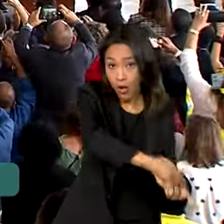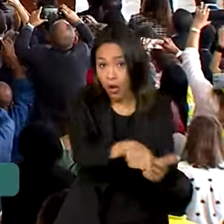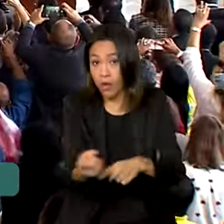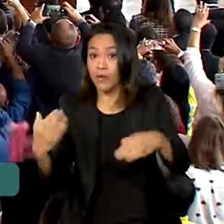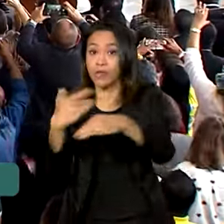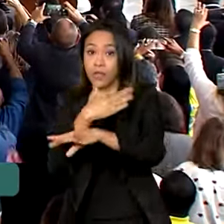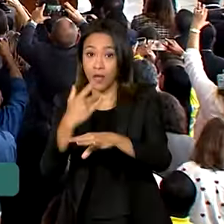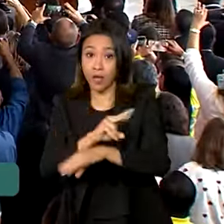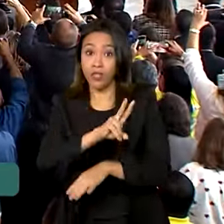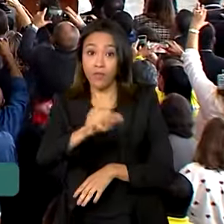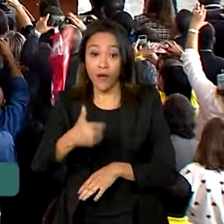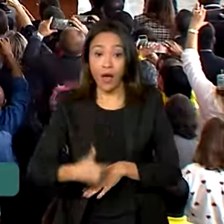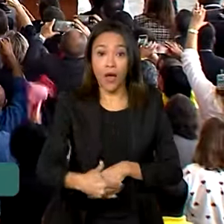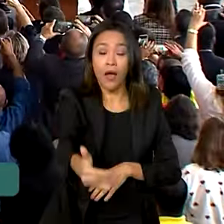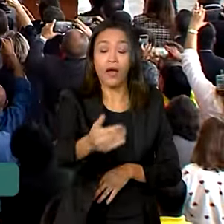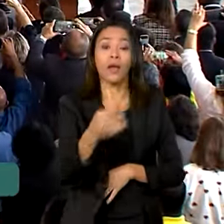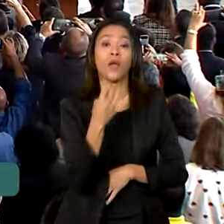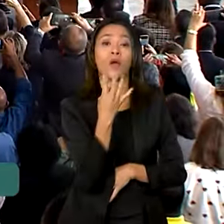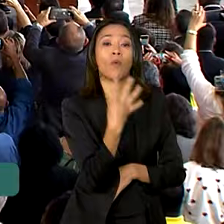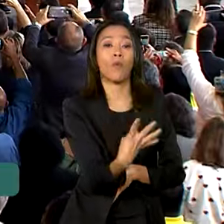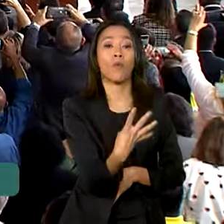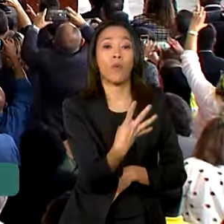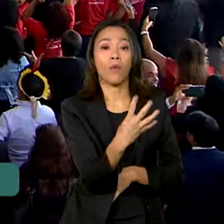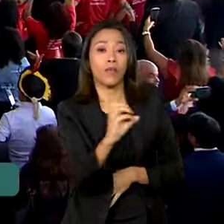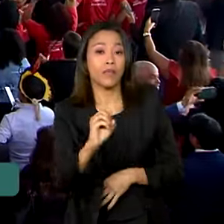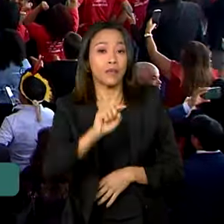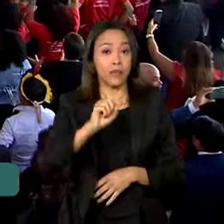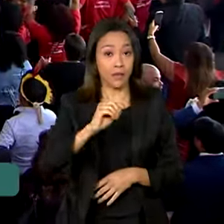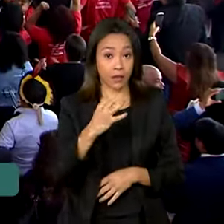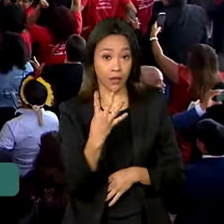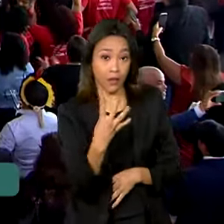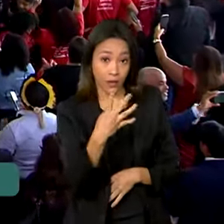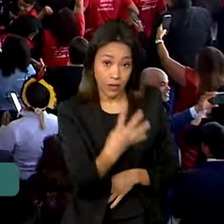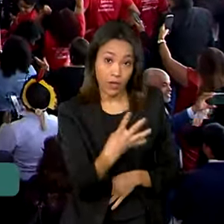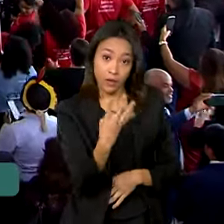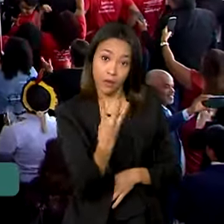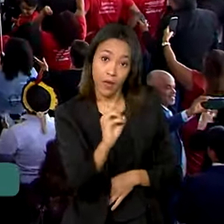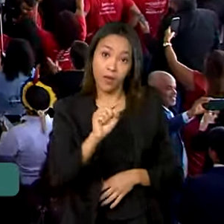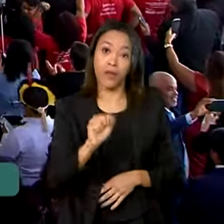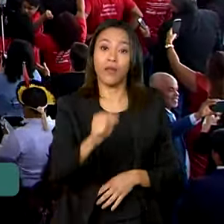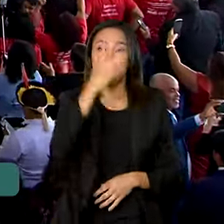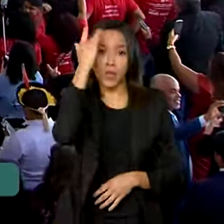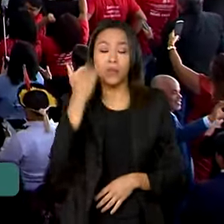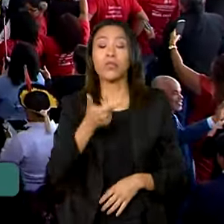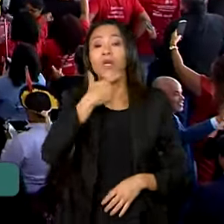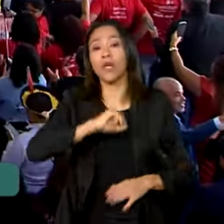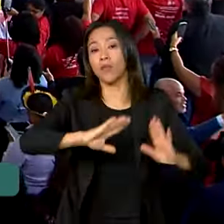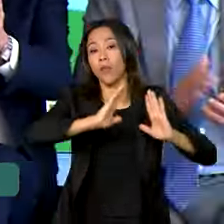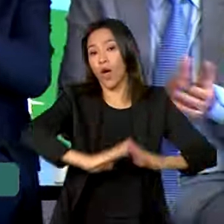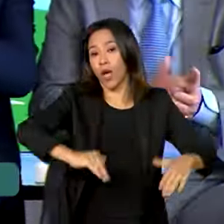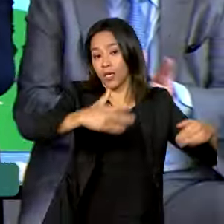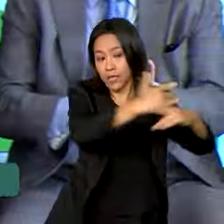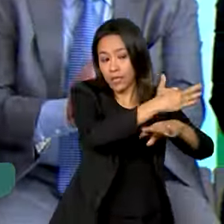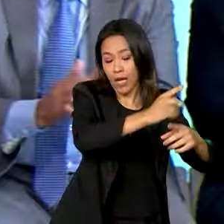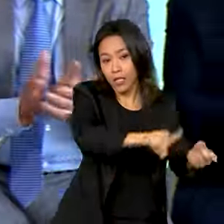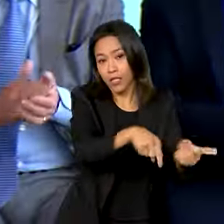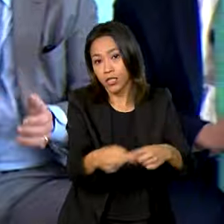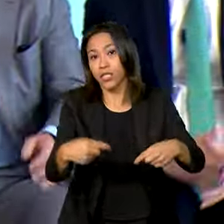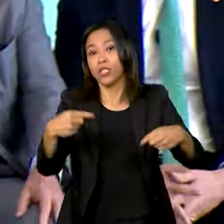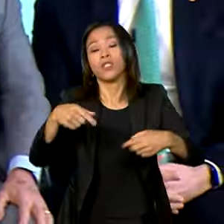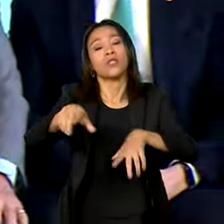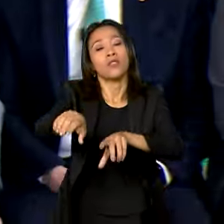beneficiar 440 mil pessoas, incluindo moradores de áreas rurais e urbanas, quilombolas,